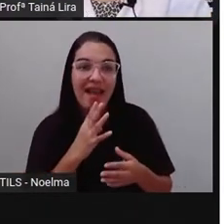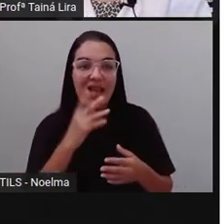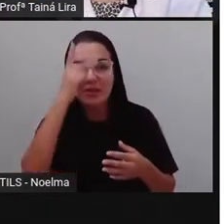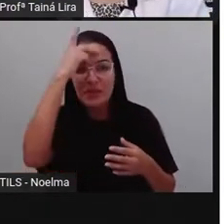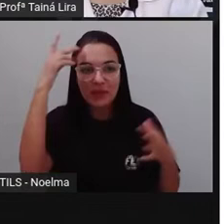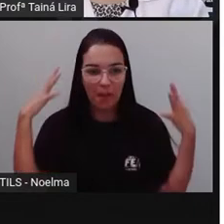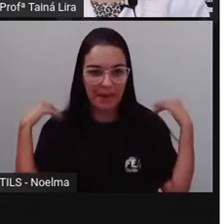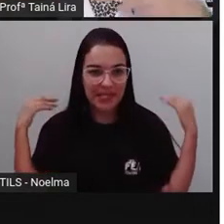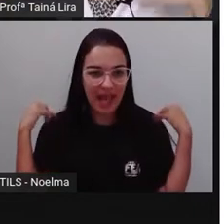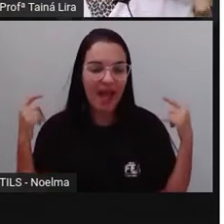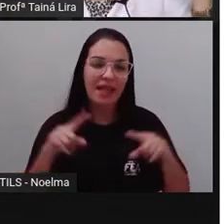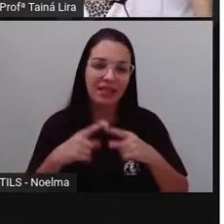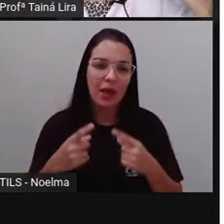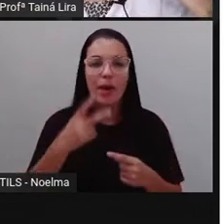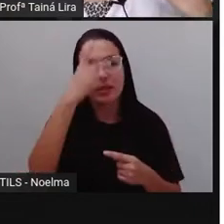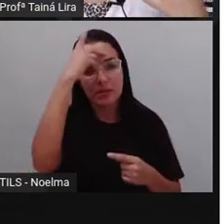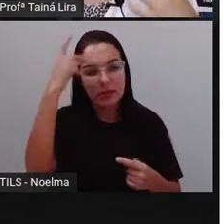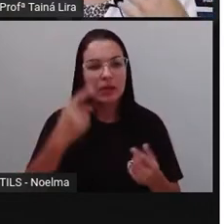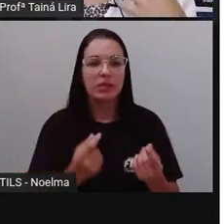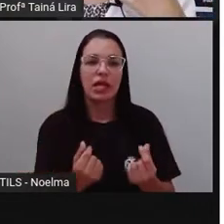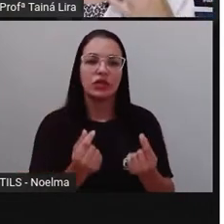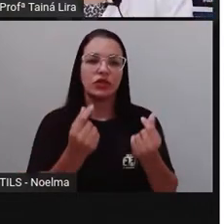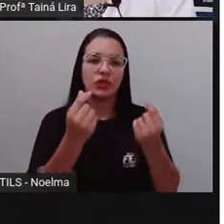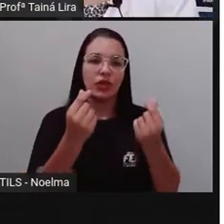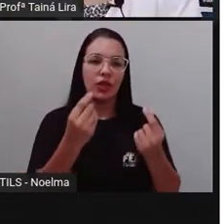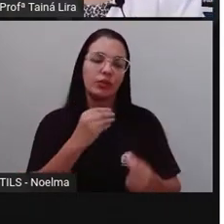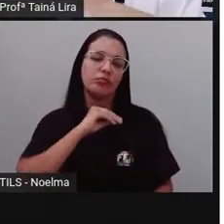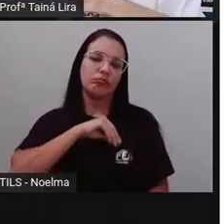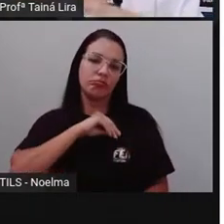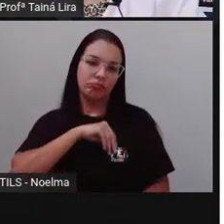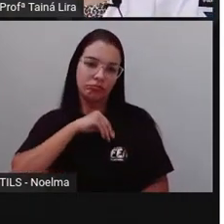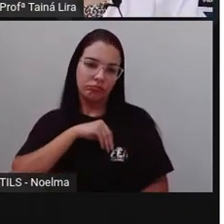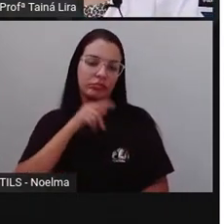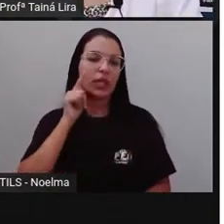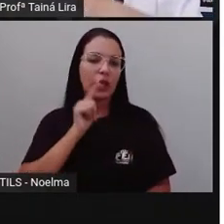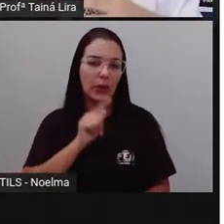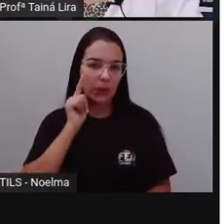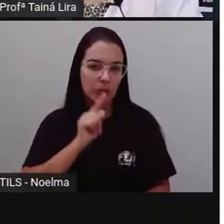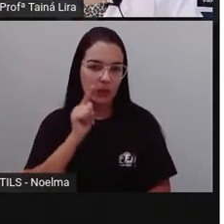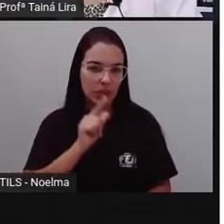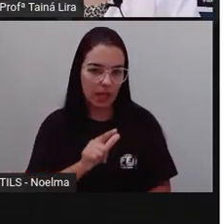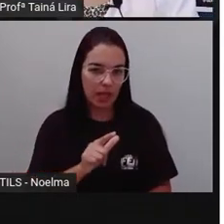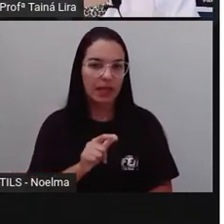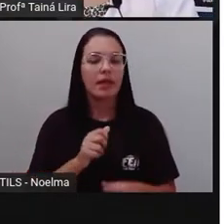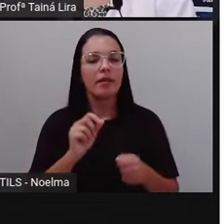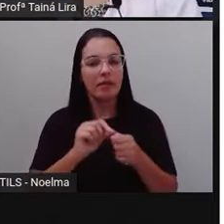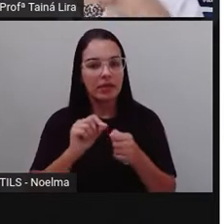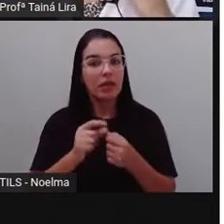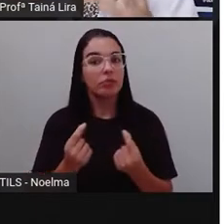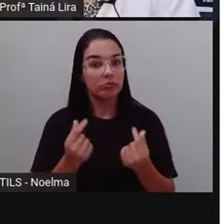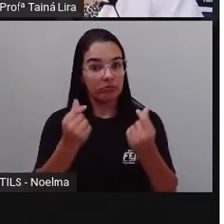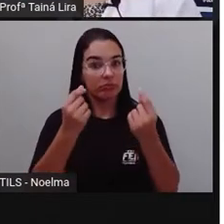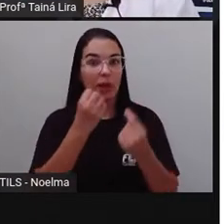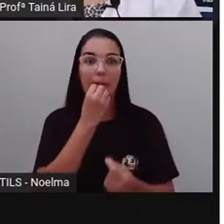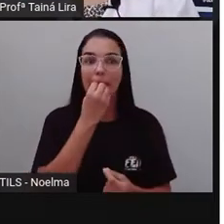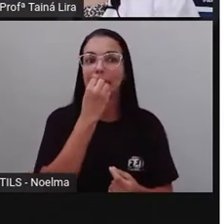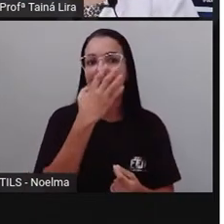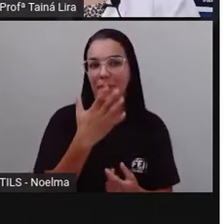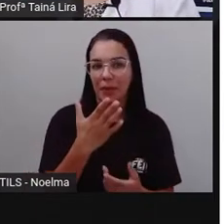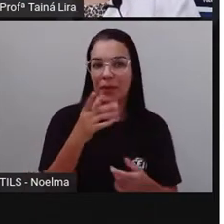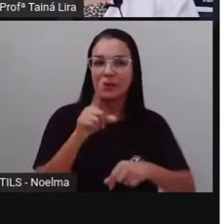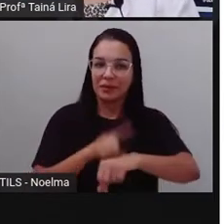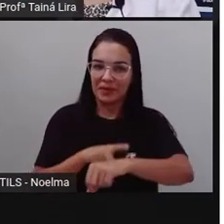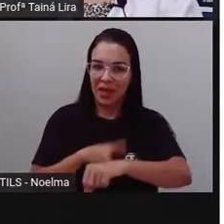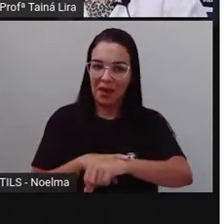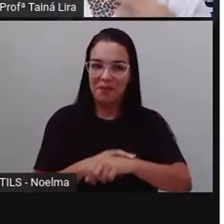fica mais forte, e os caissaras, eles conseguem, né, fazer um faturamento maior nessa